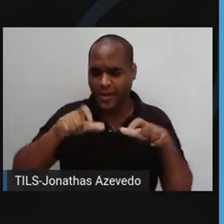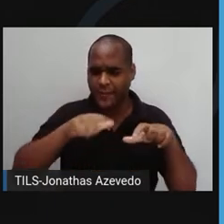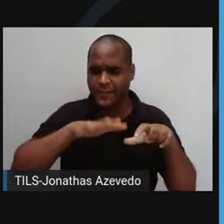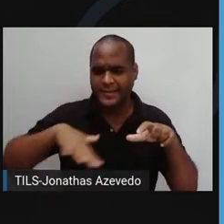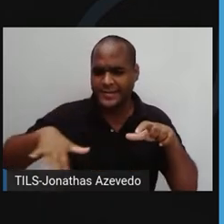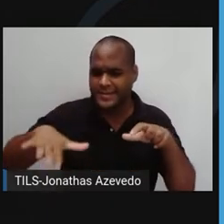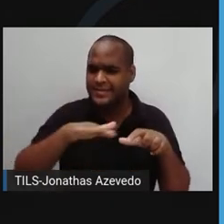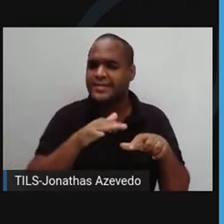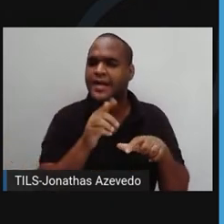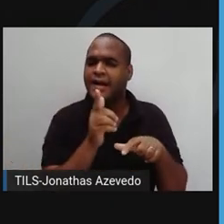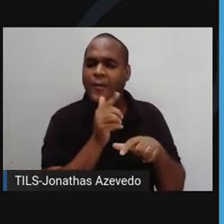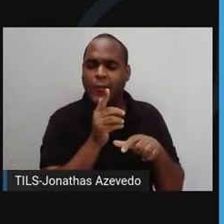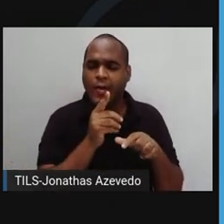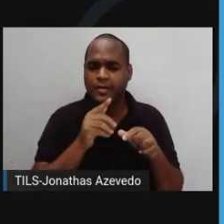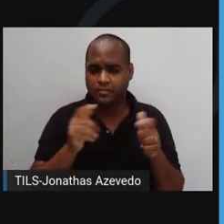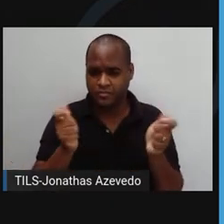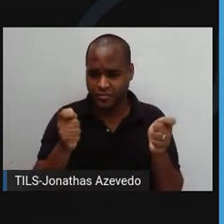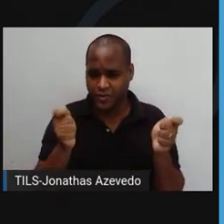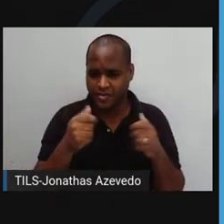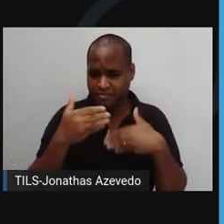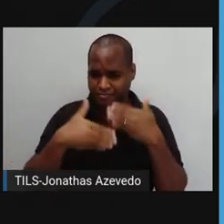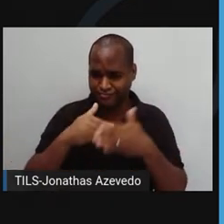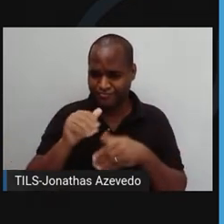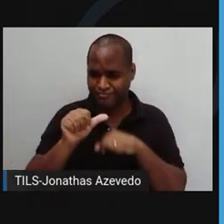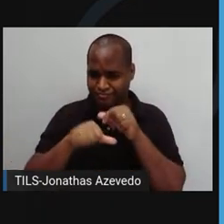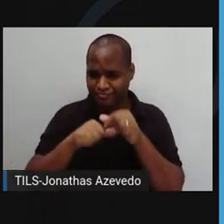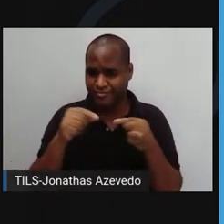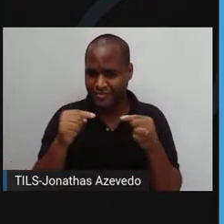flexíveis o suficiente para lidar com nosso material favorito?